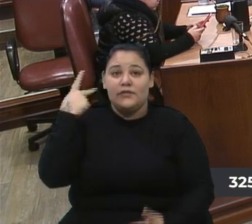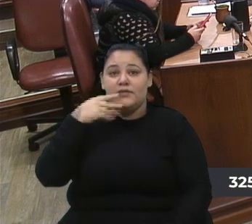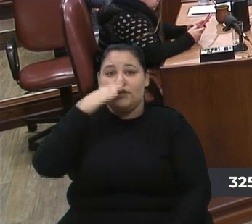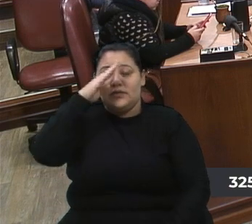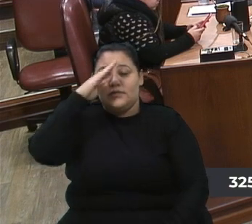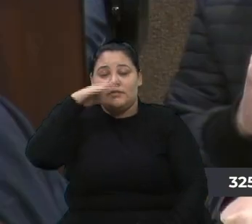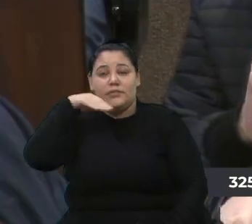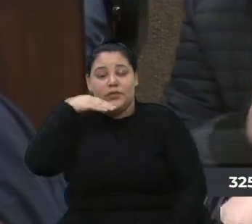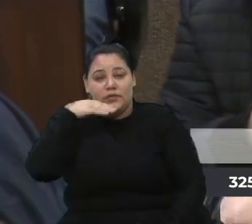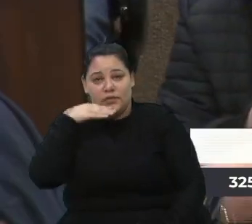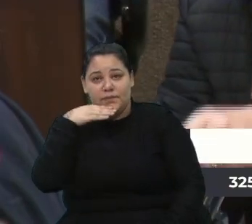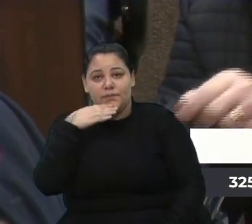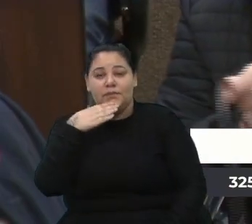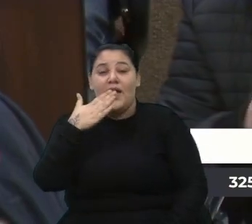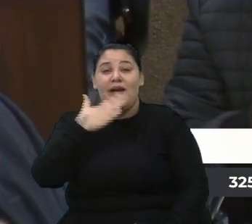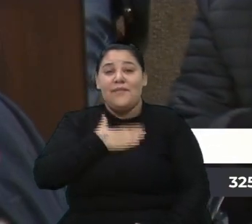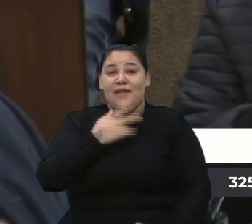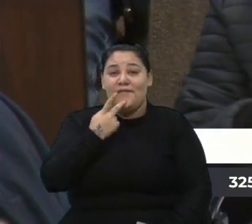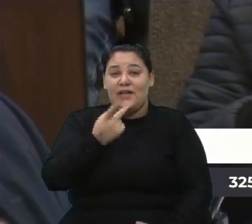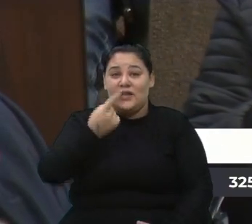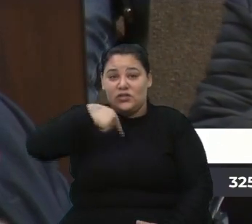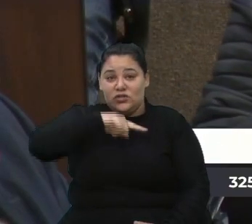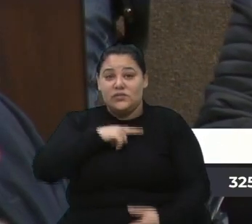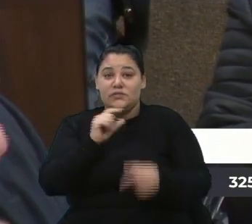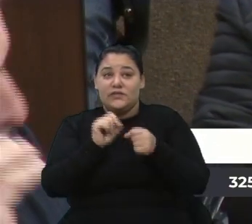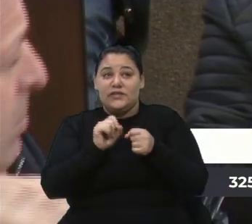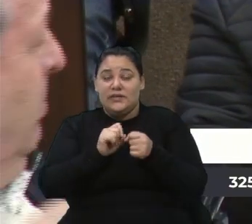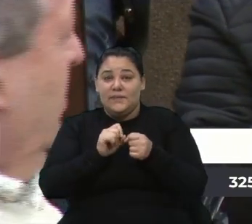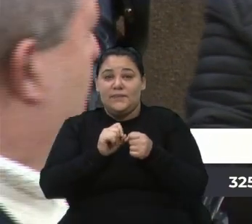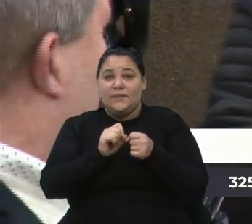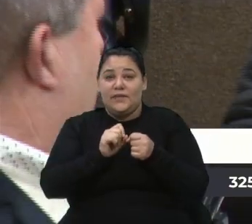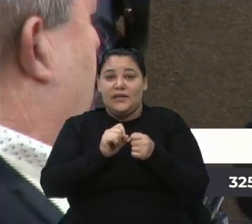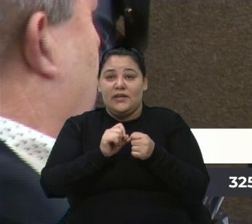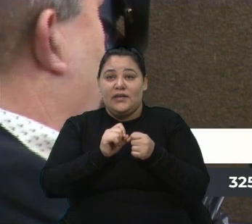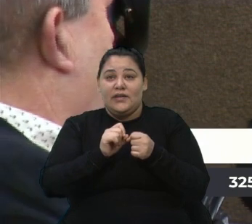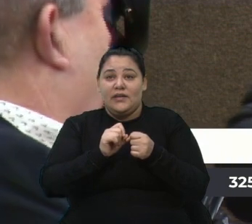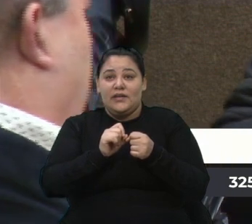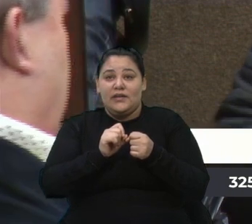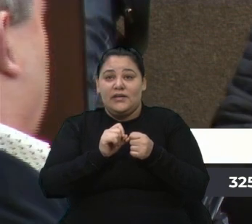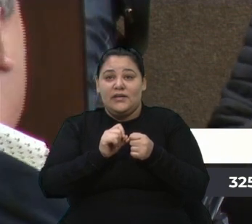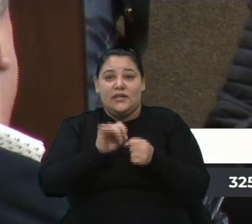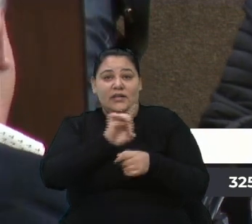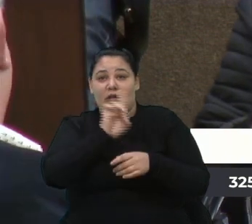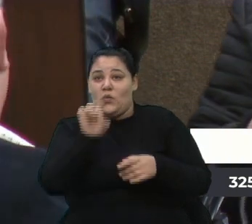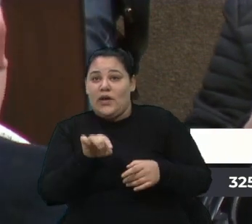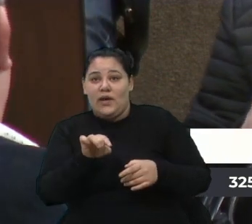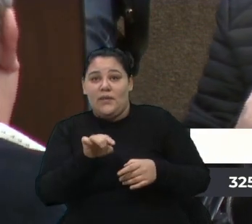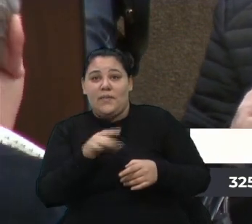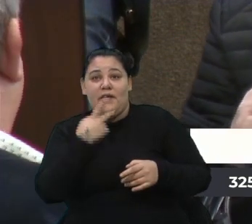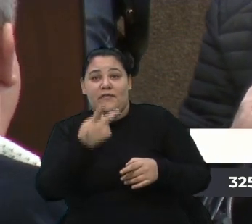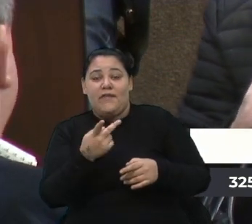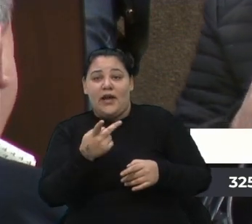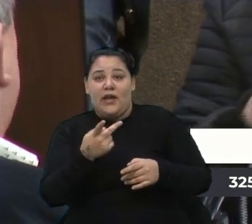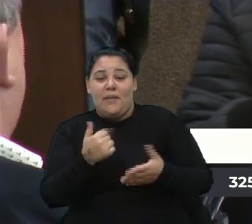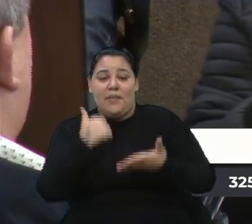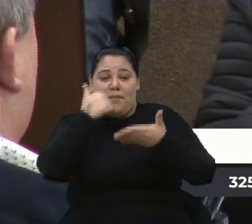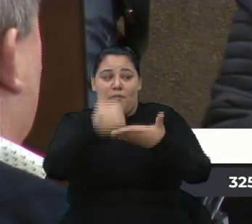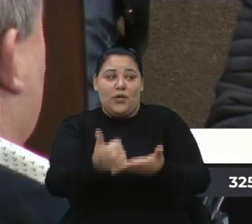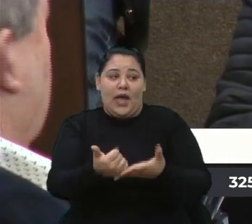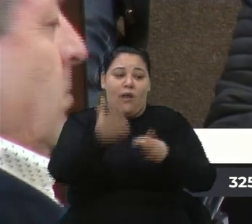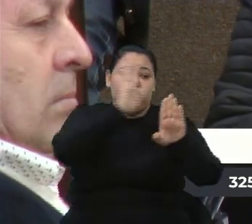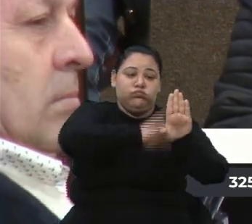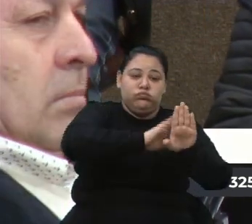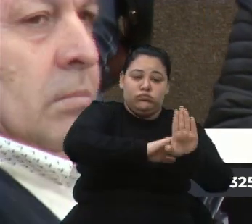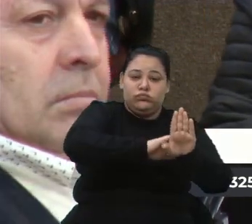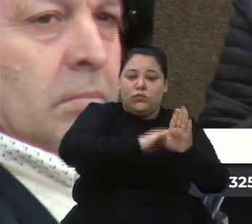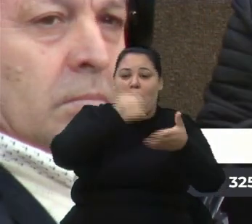E a fala que nós vamos fazer aqui não uma fala nem extremista e nem ideológica. A fala é de